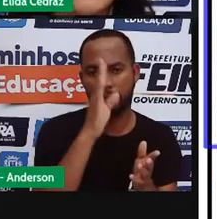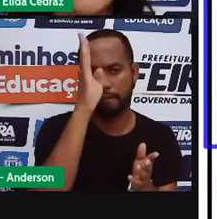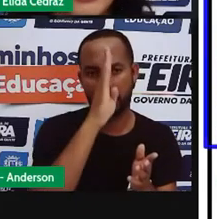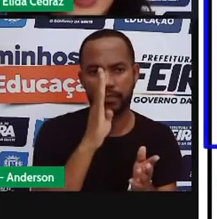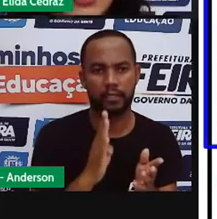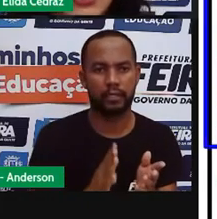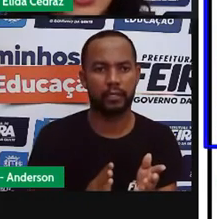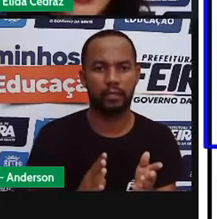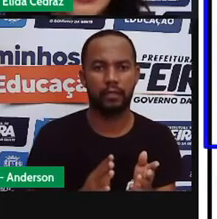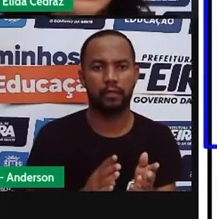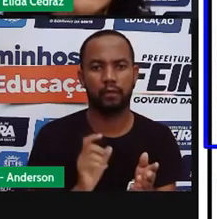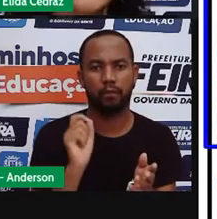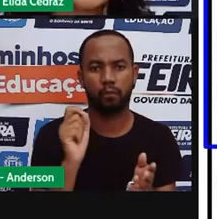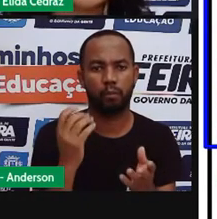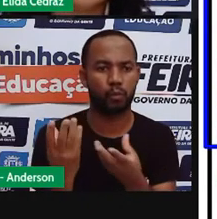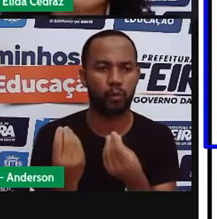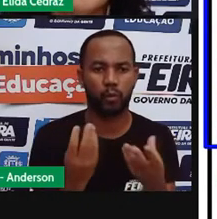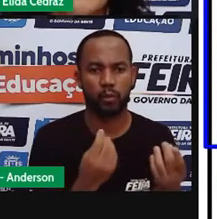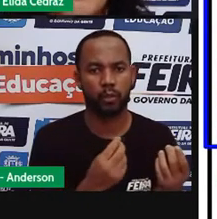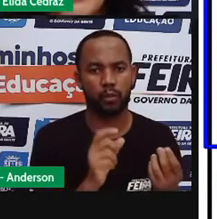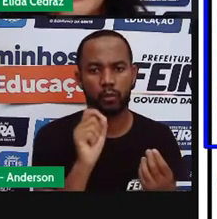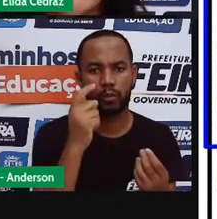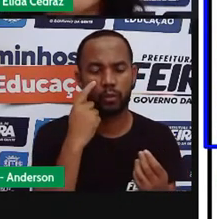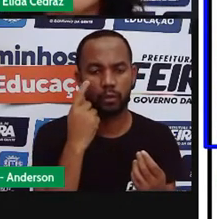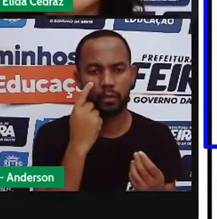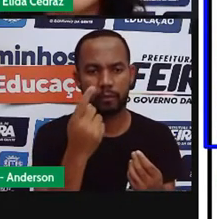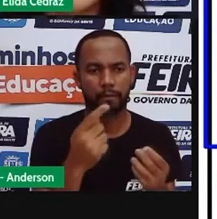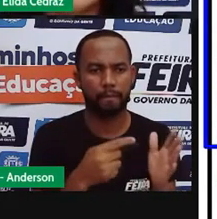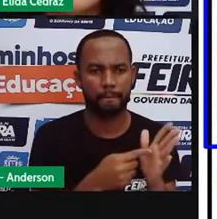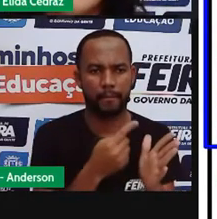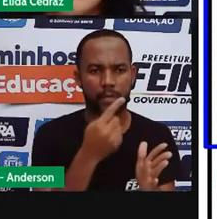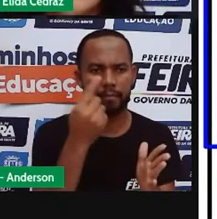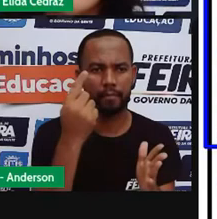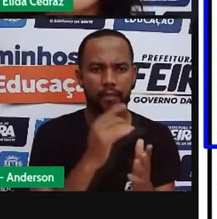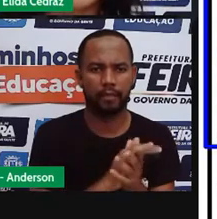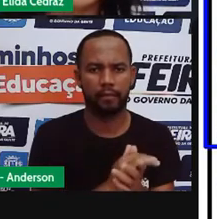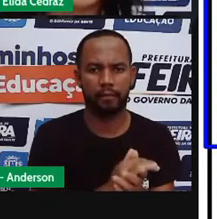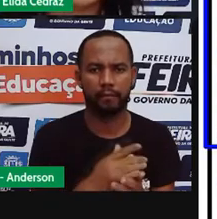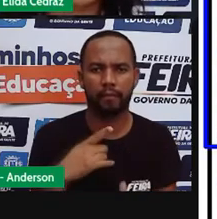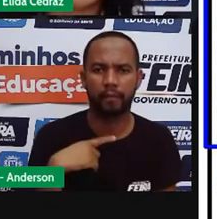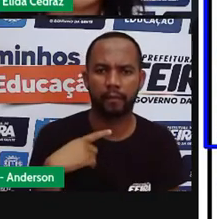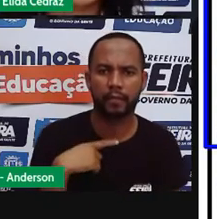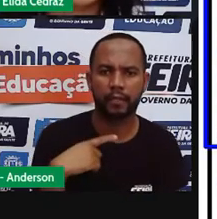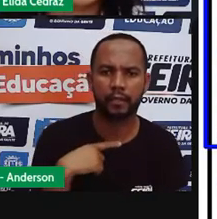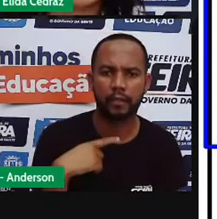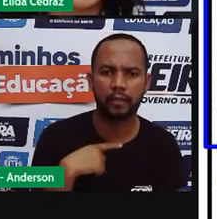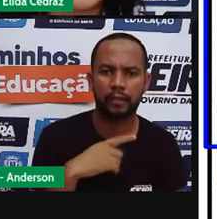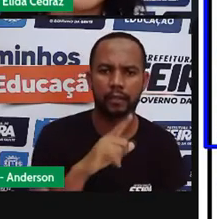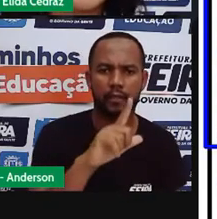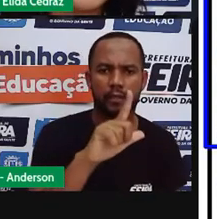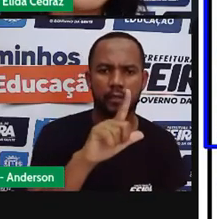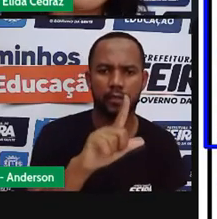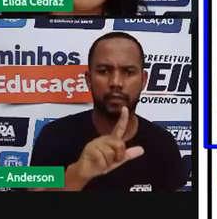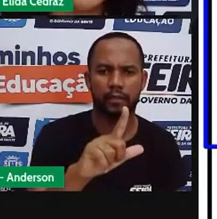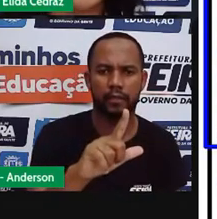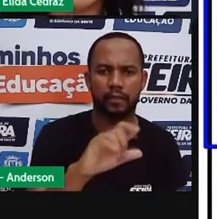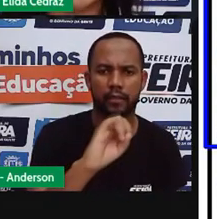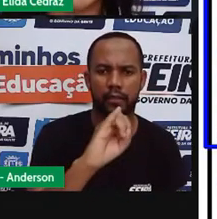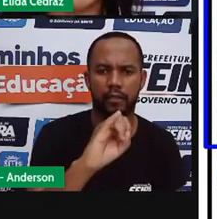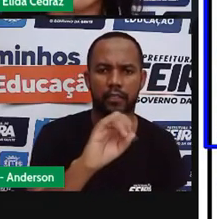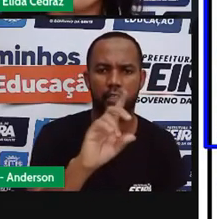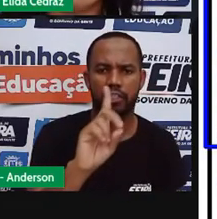que é obrigatório. E aqui o primeiro parágrafo, a lead, onde as informações gerais estão